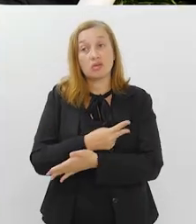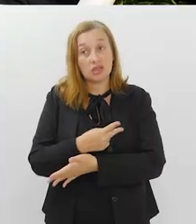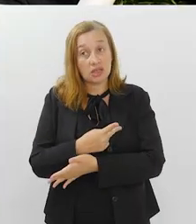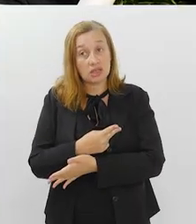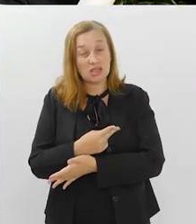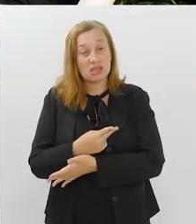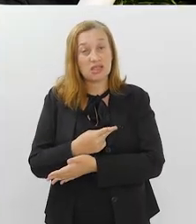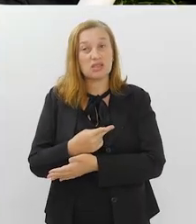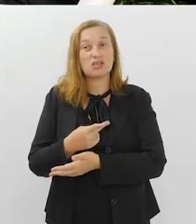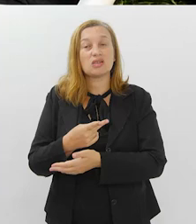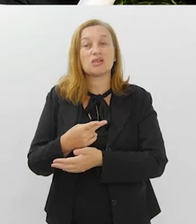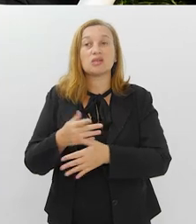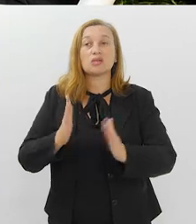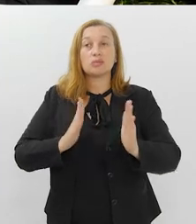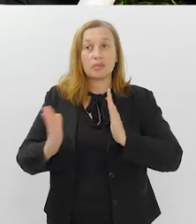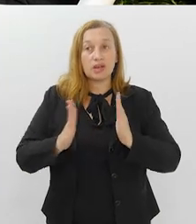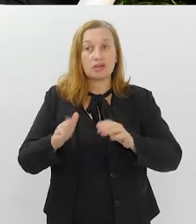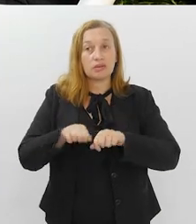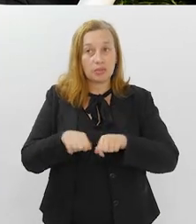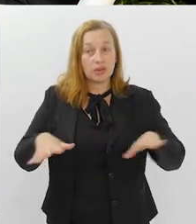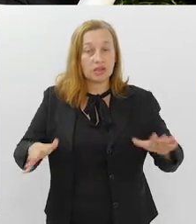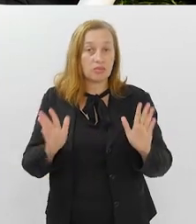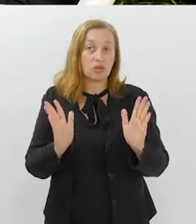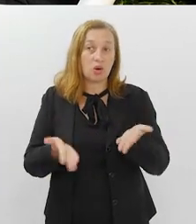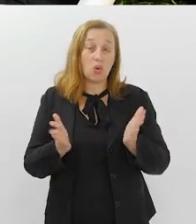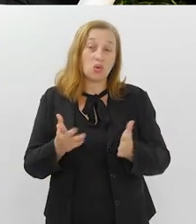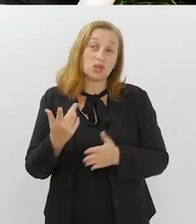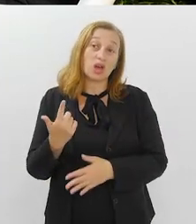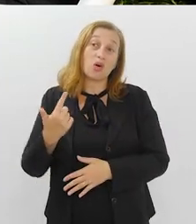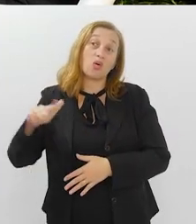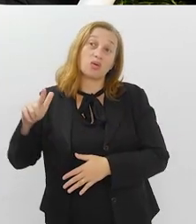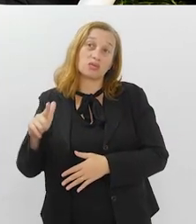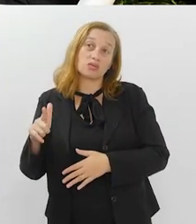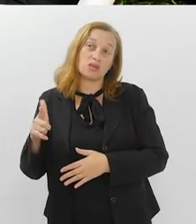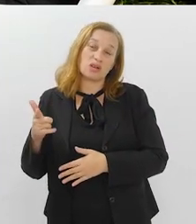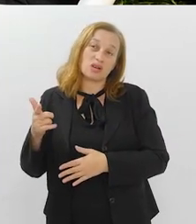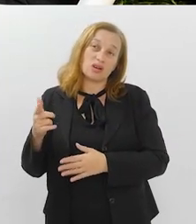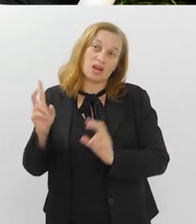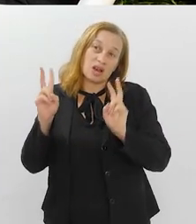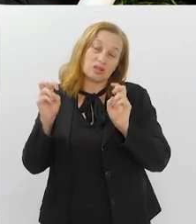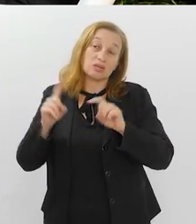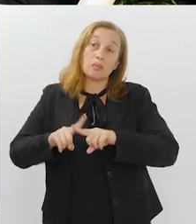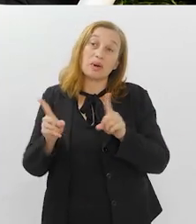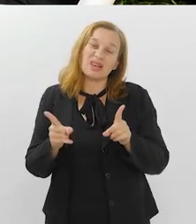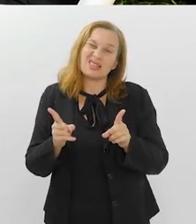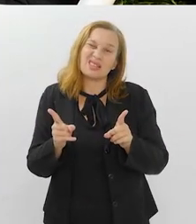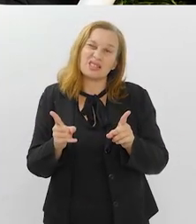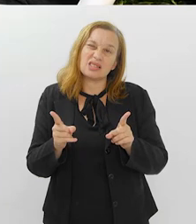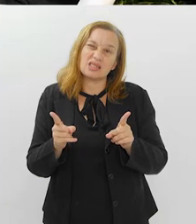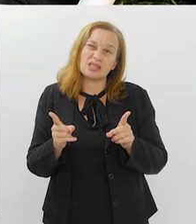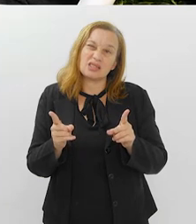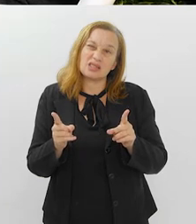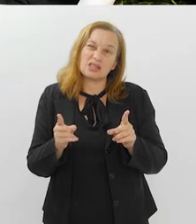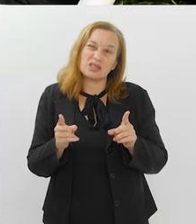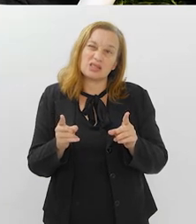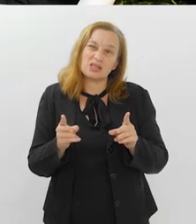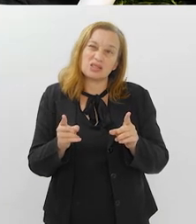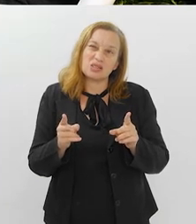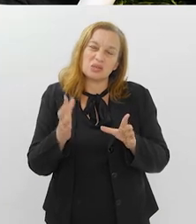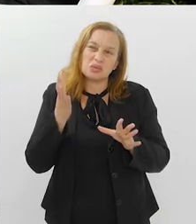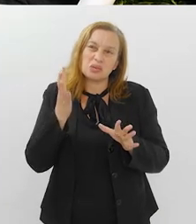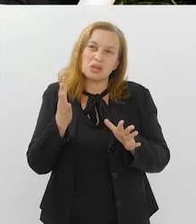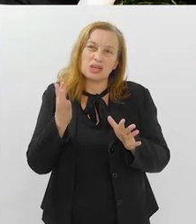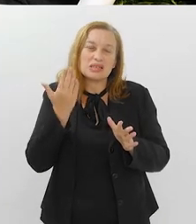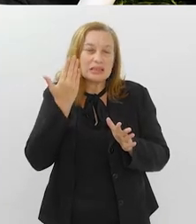acontecendo, que aconteceram muito na Covid, hoje é outra história, mas essa não